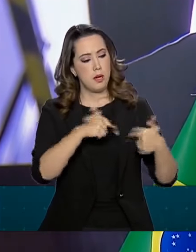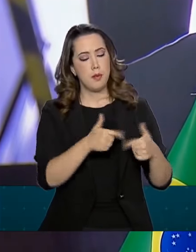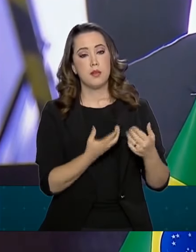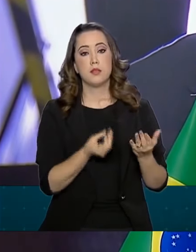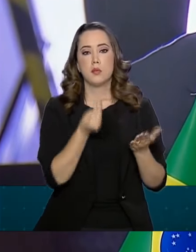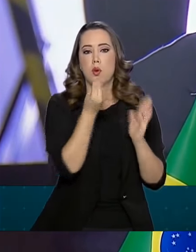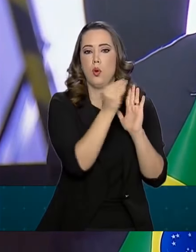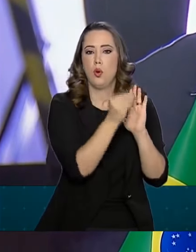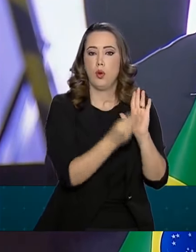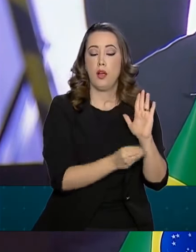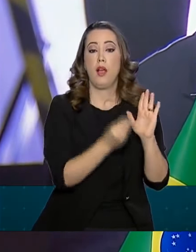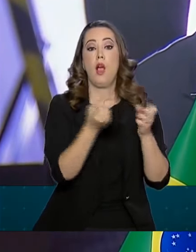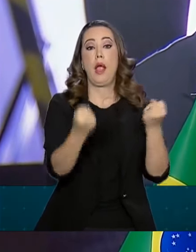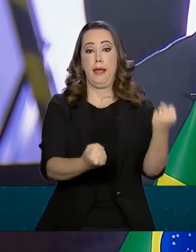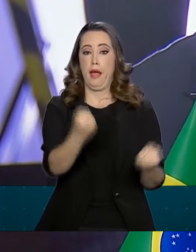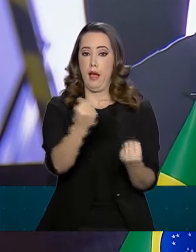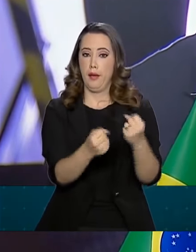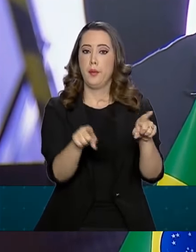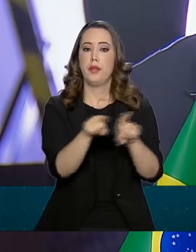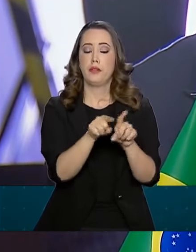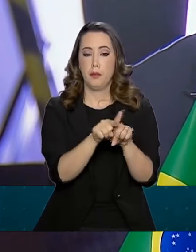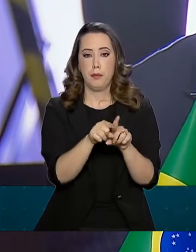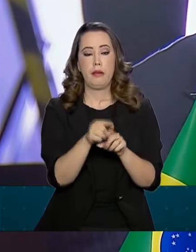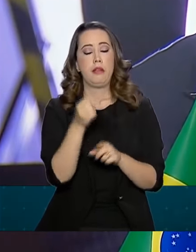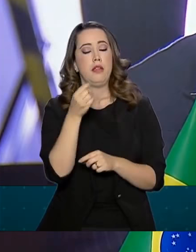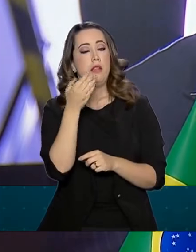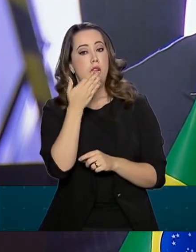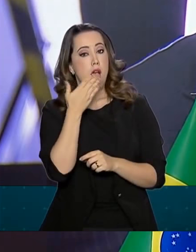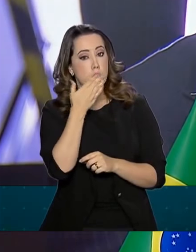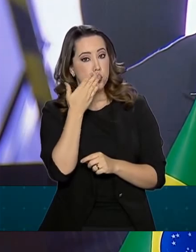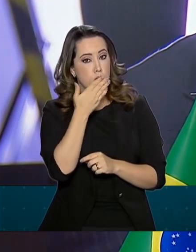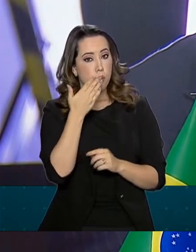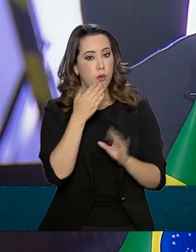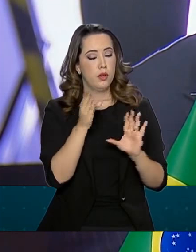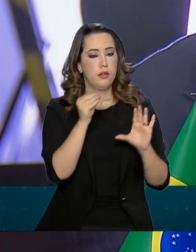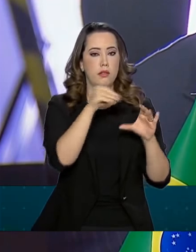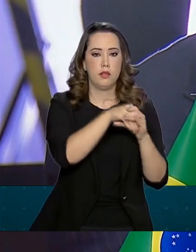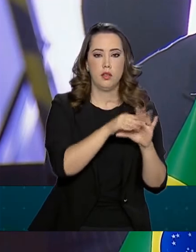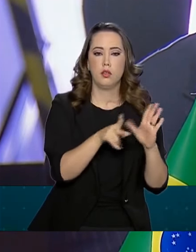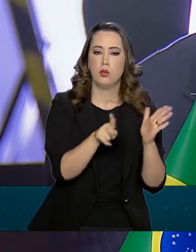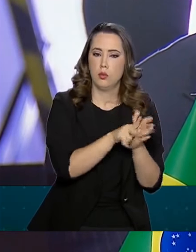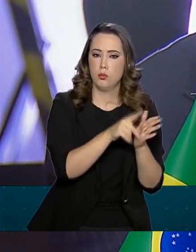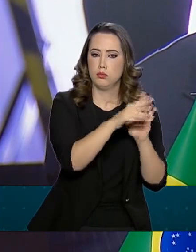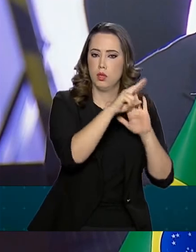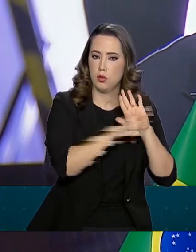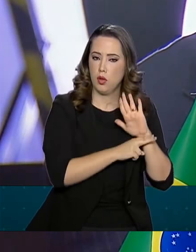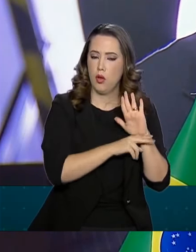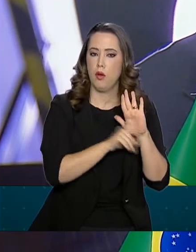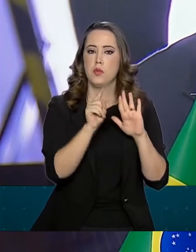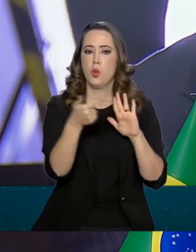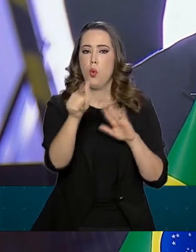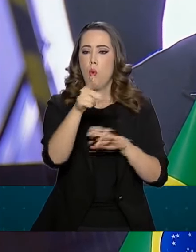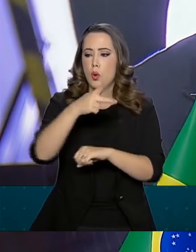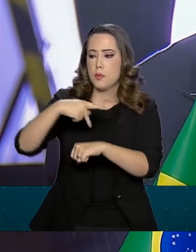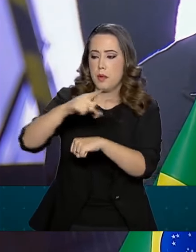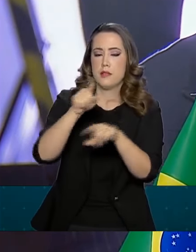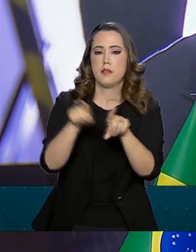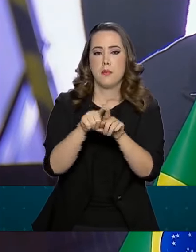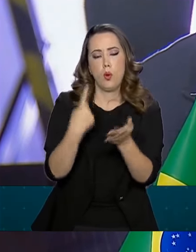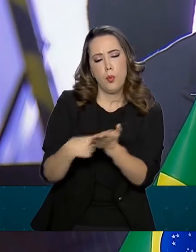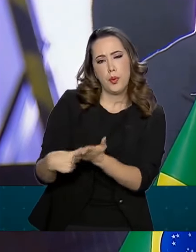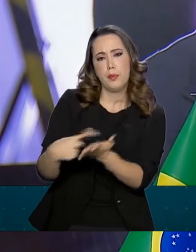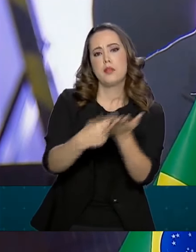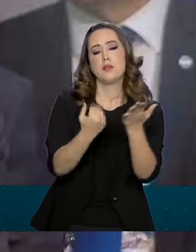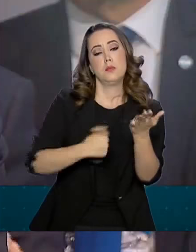automóveis e o açúcar na União Aduaneira. Com outros parceiros, temos cada vez mais acordos, que incluem esses